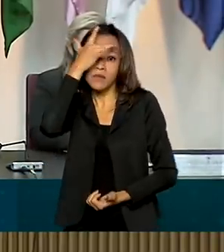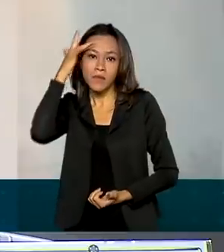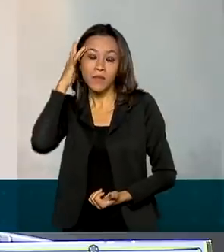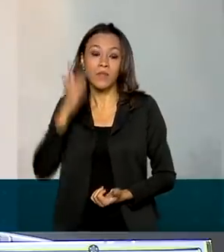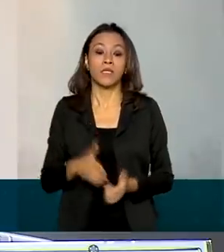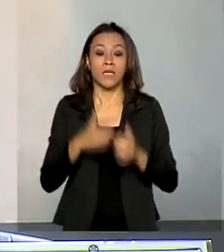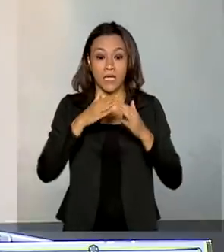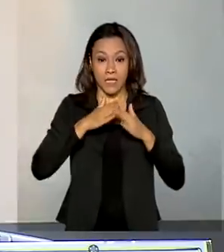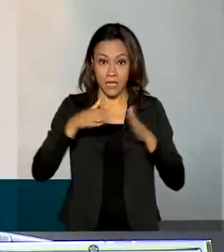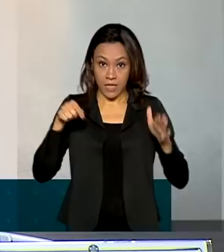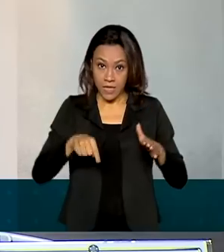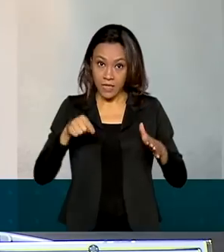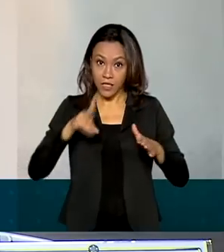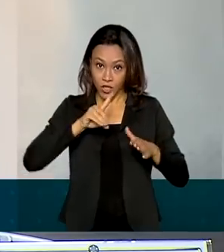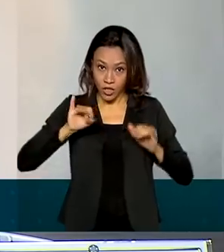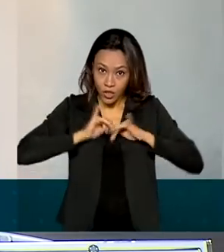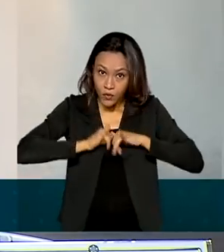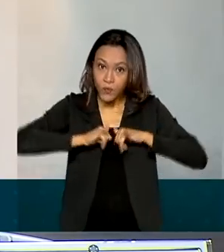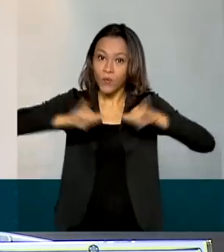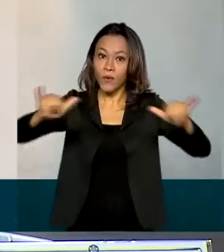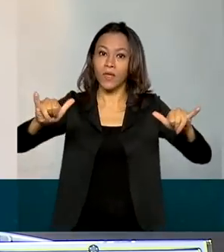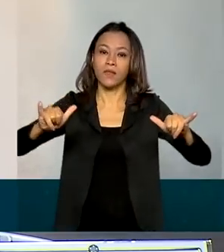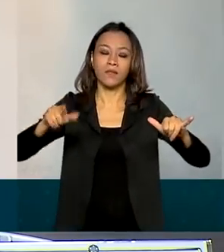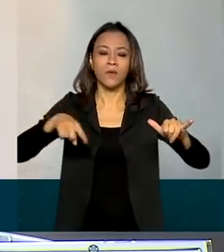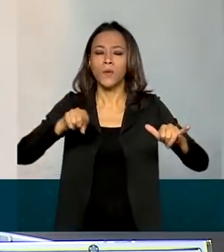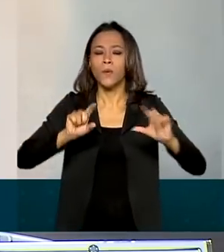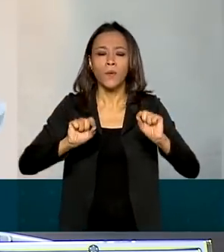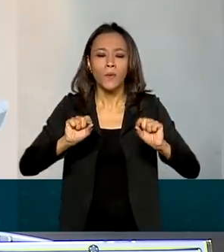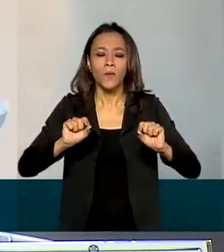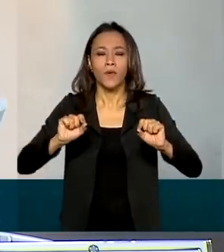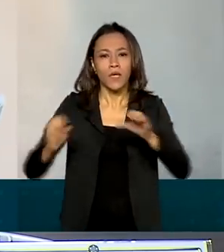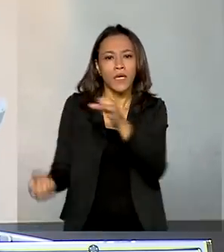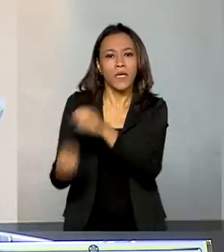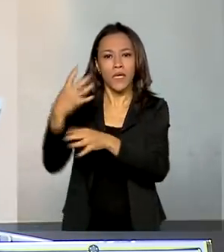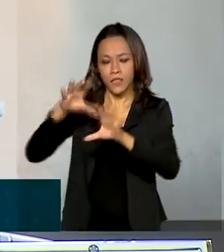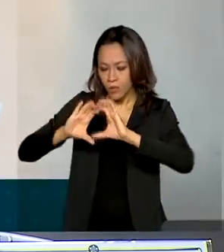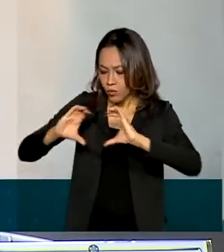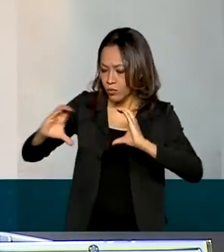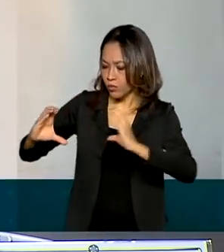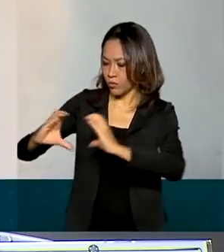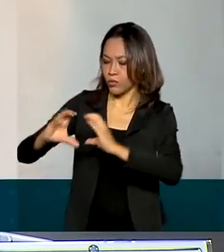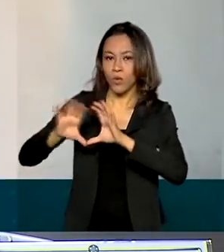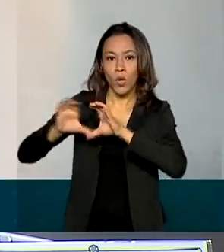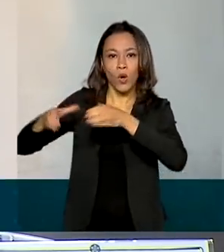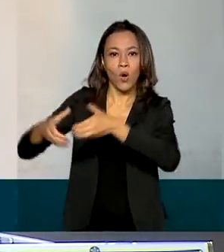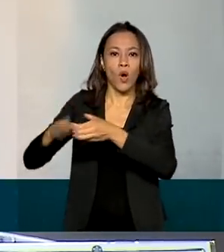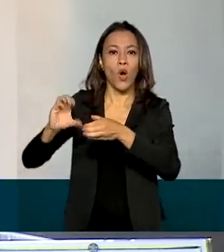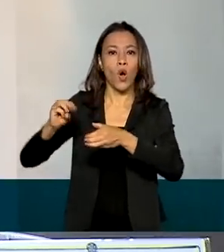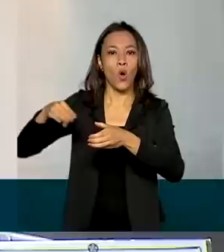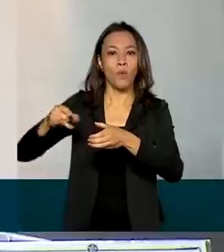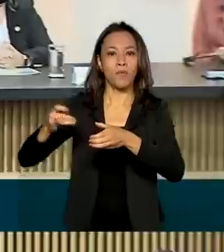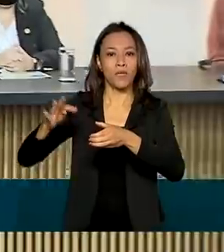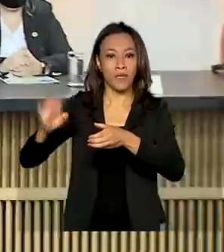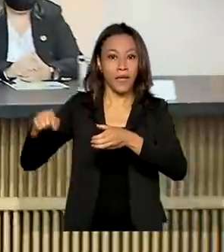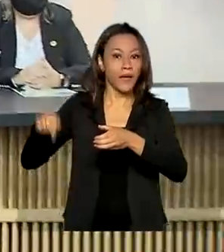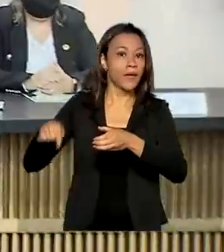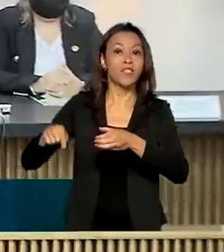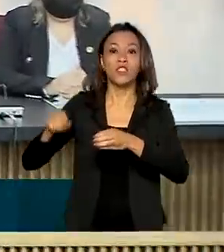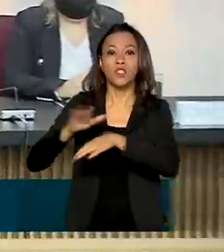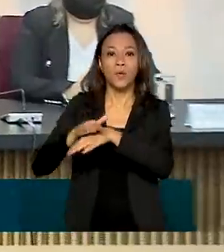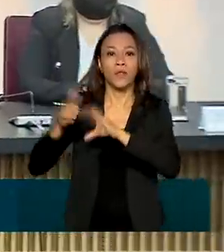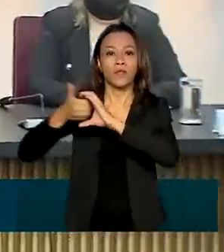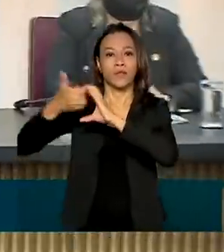da campanha, a ministra Damaris Alves anunciou a instalação do Comitê Interministerial de Doenças Raras e a